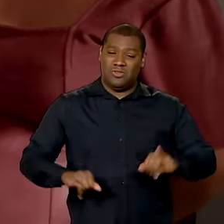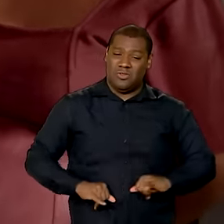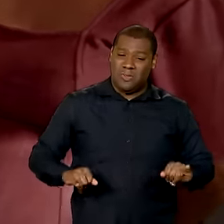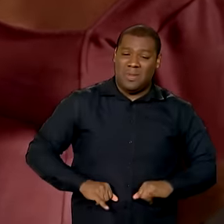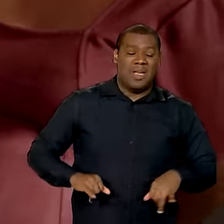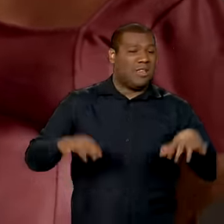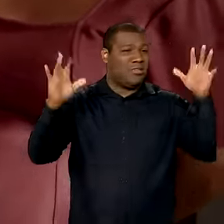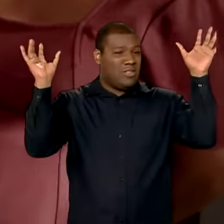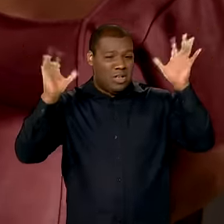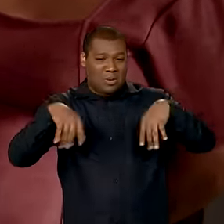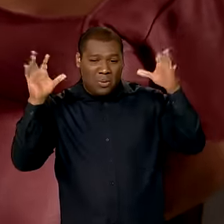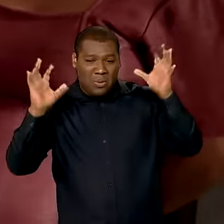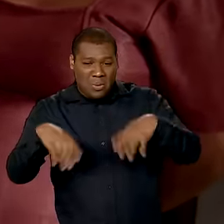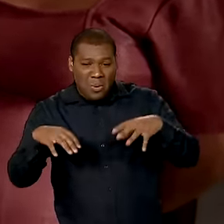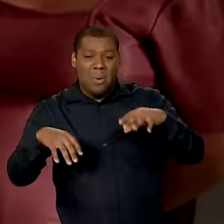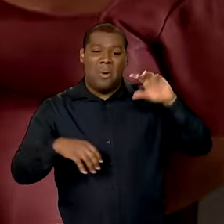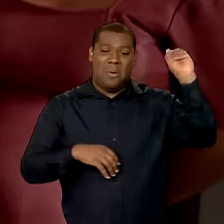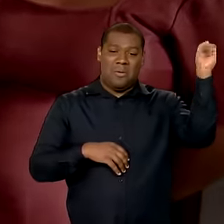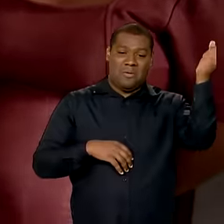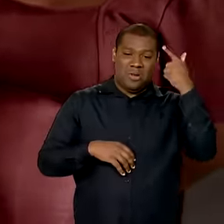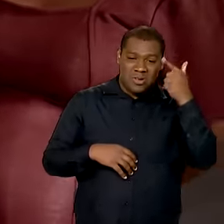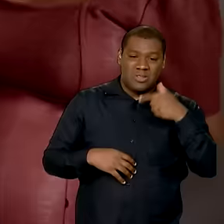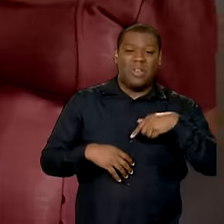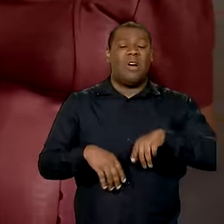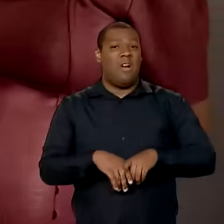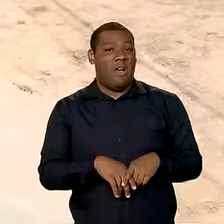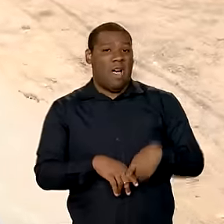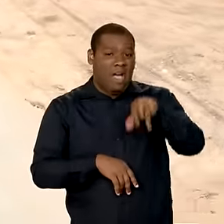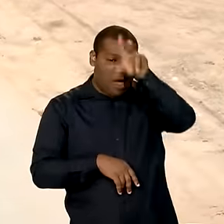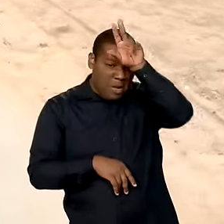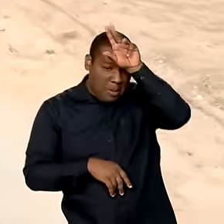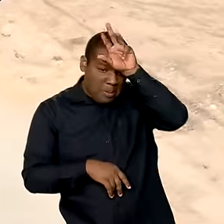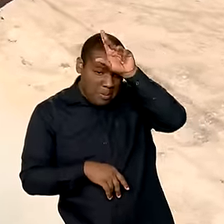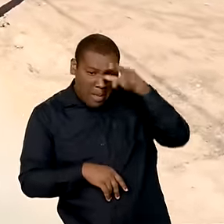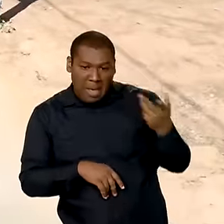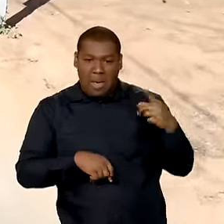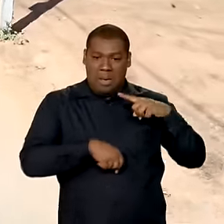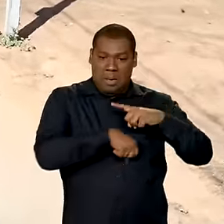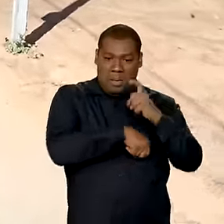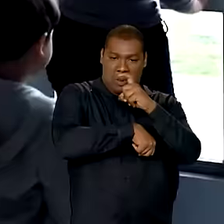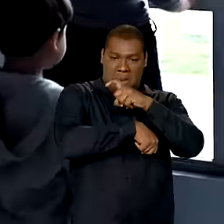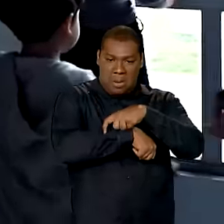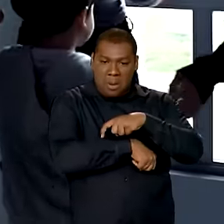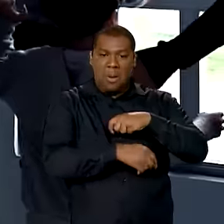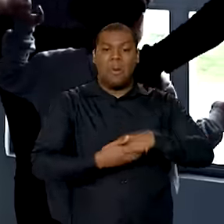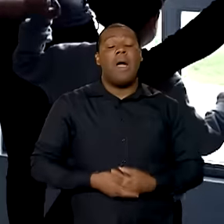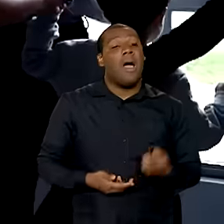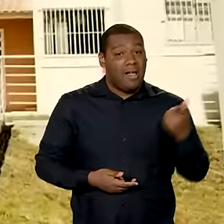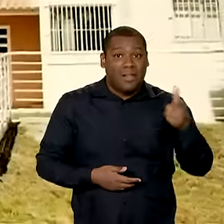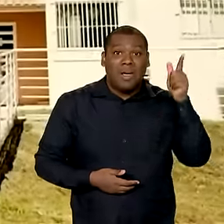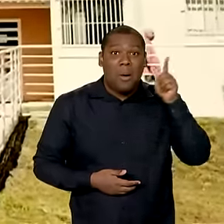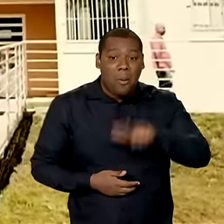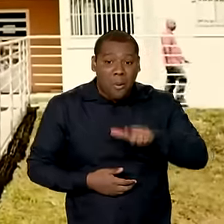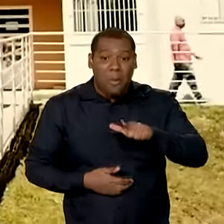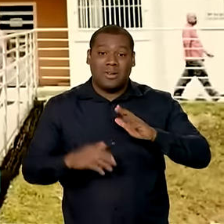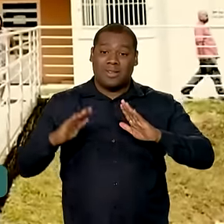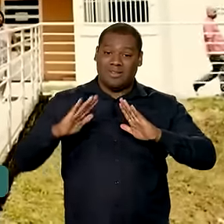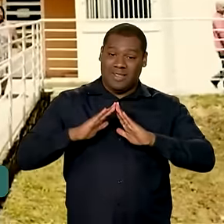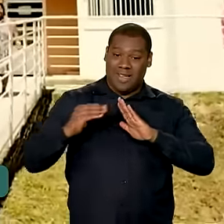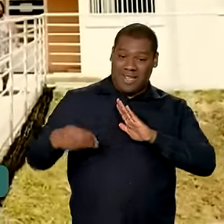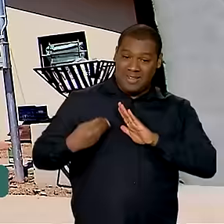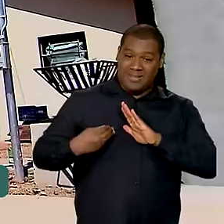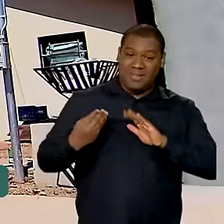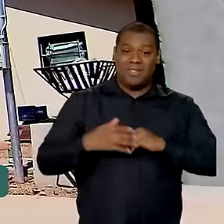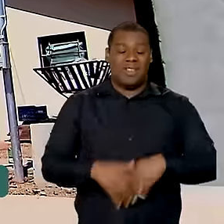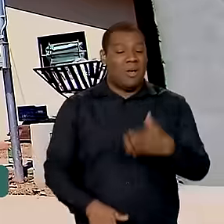As três foram contempladas pelo programa Minha Casa Minha Vida